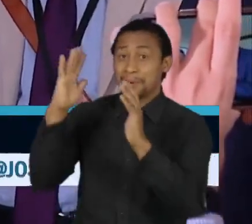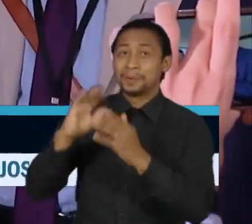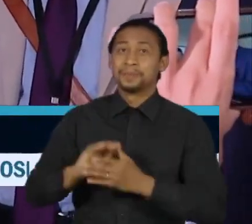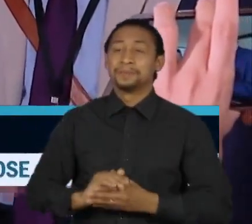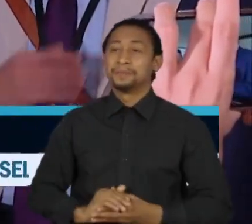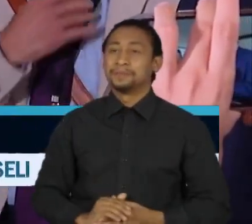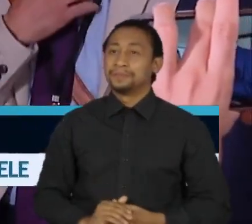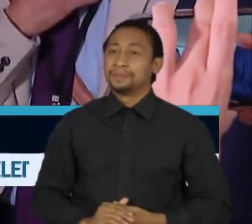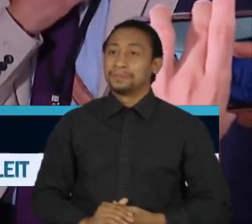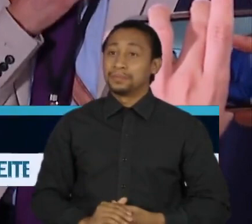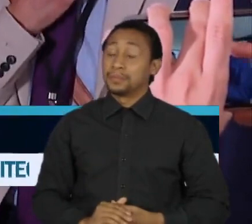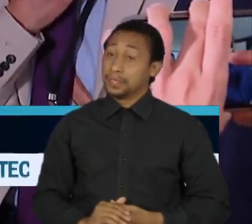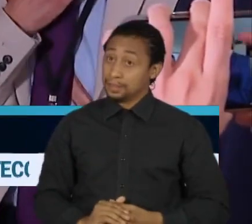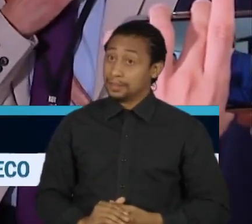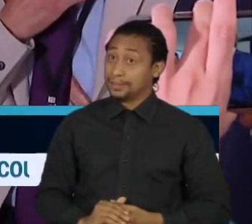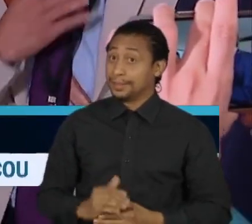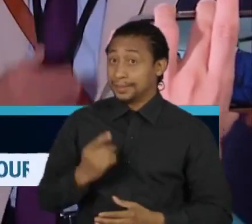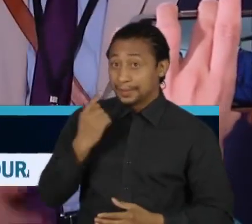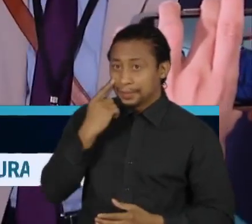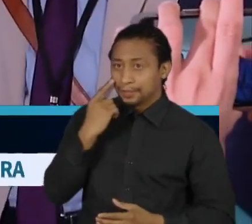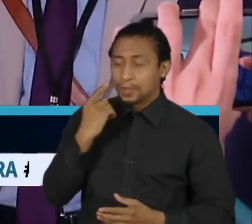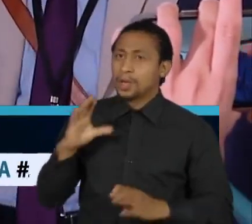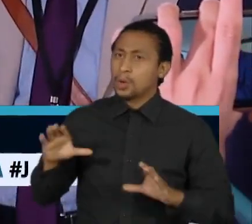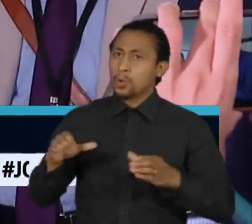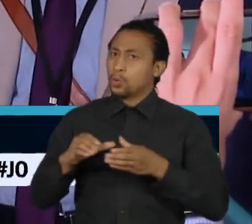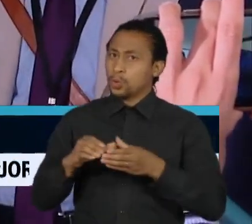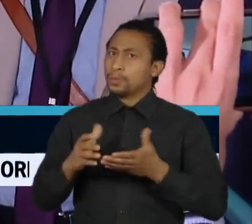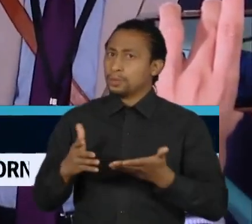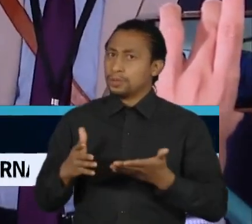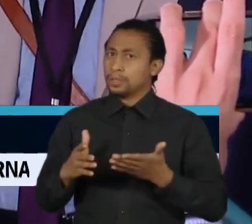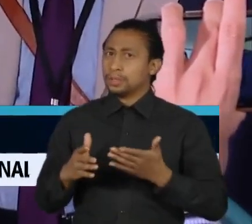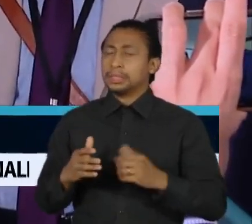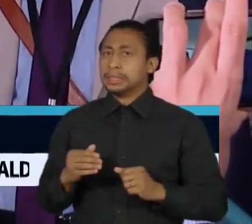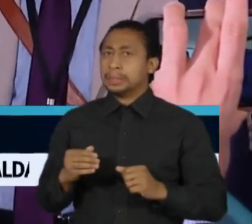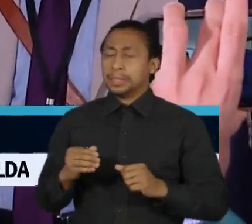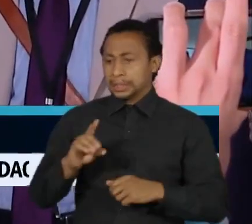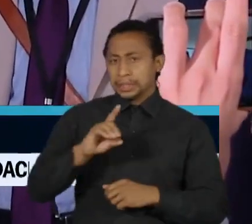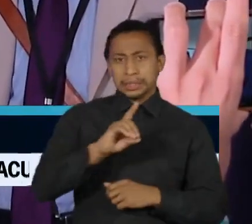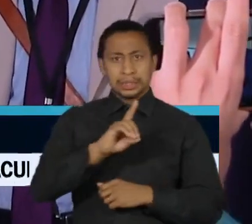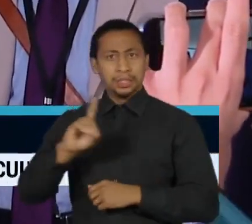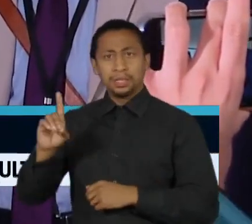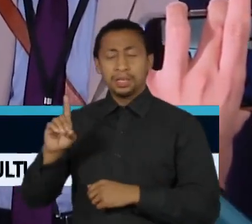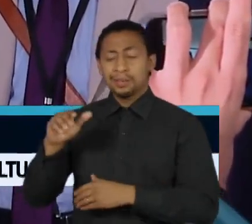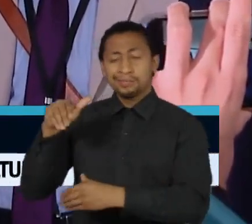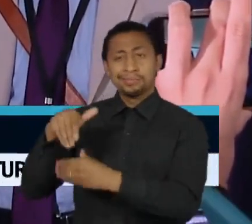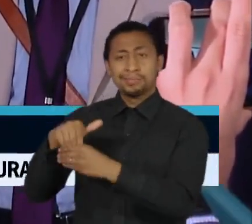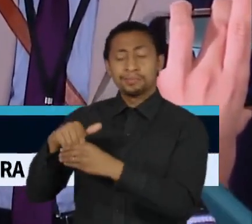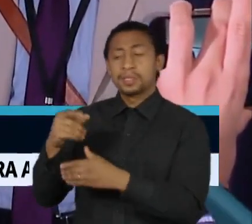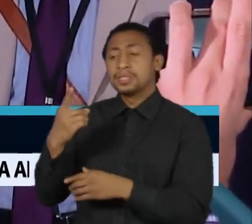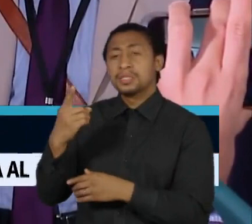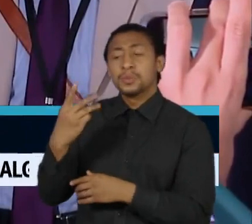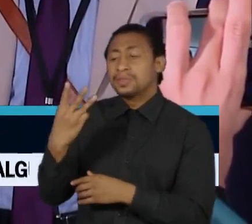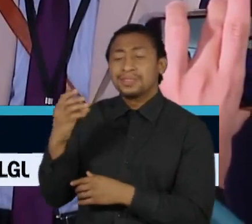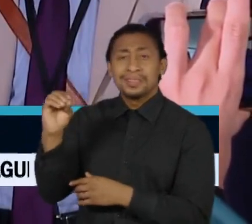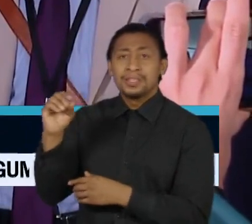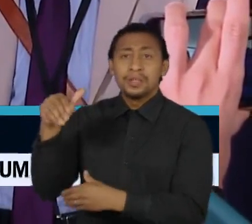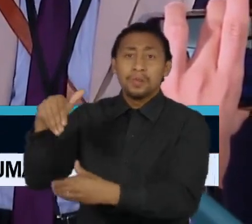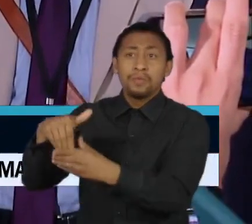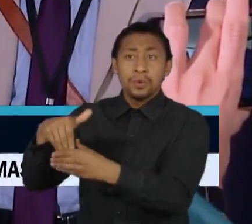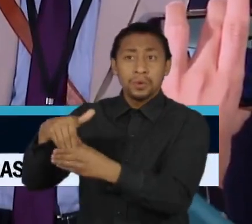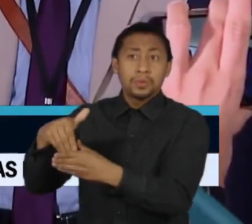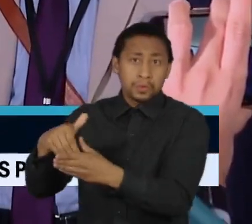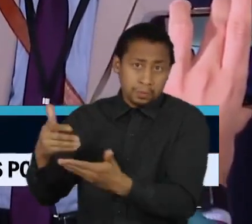a extrema-direita ficou restrita a 130 votos. Então isso é uma